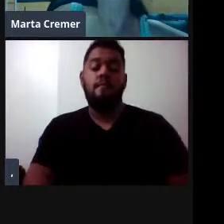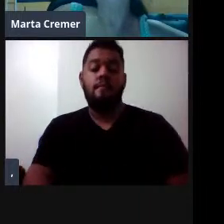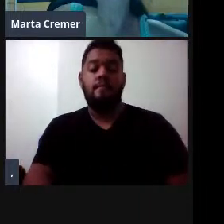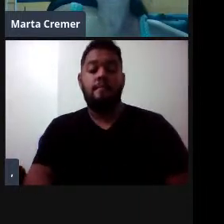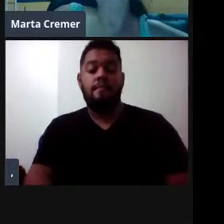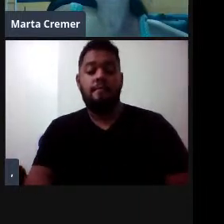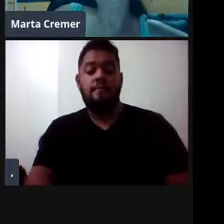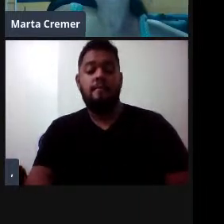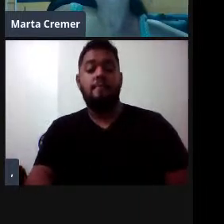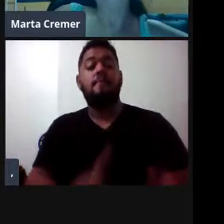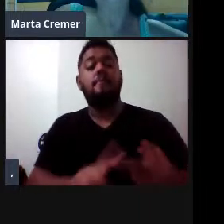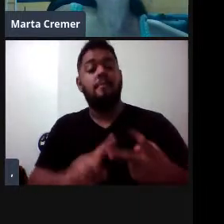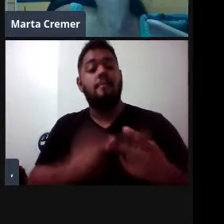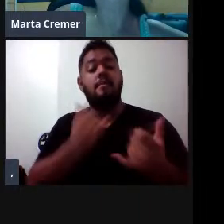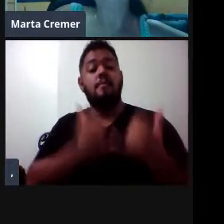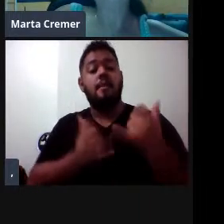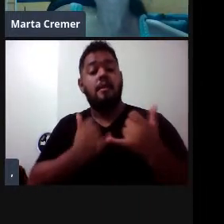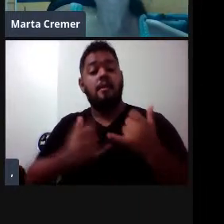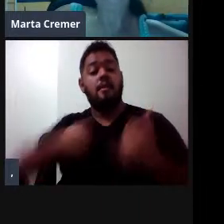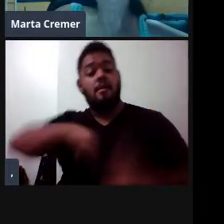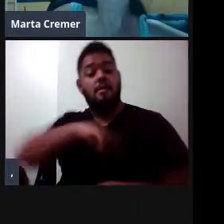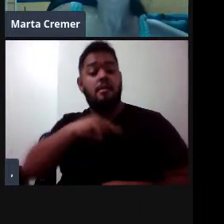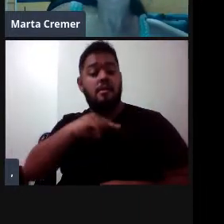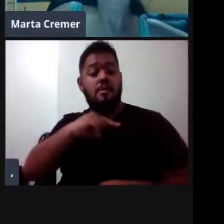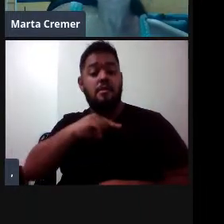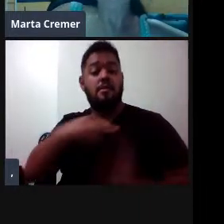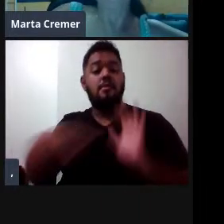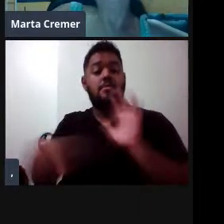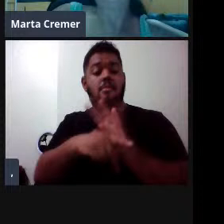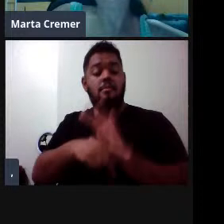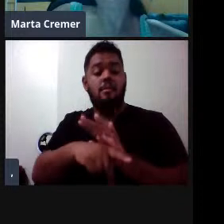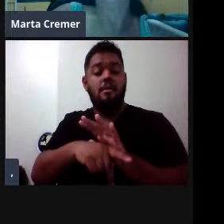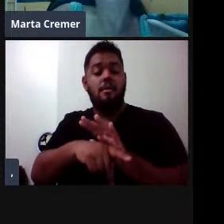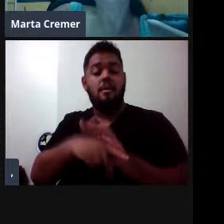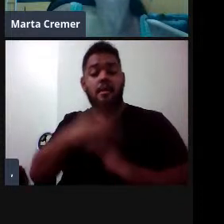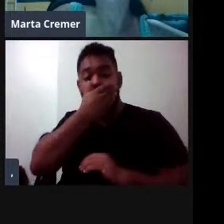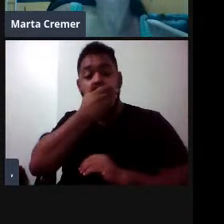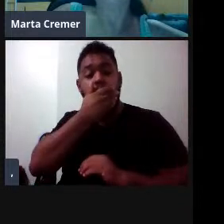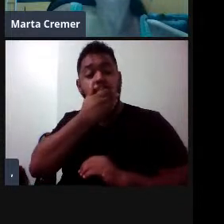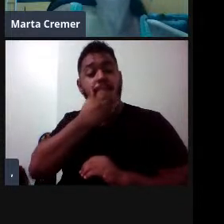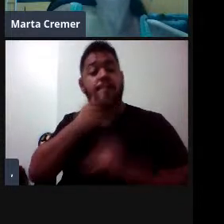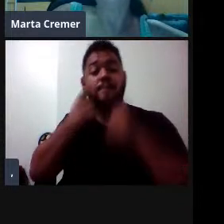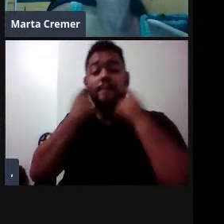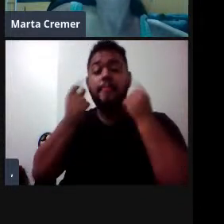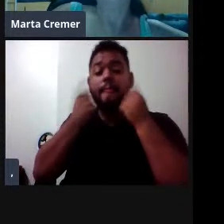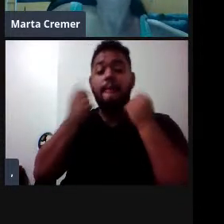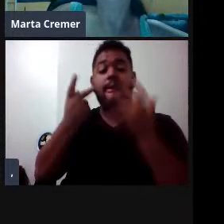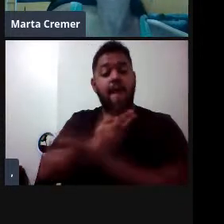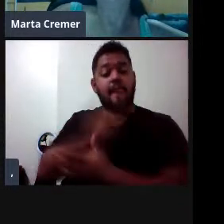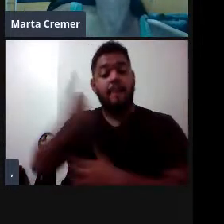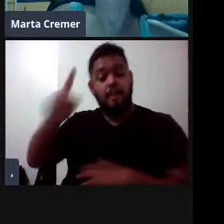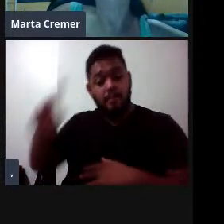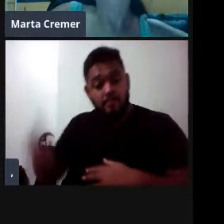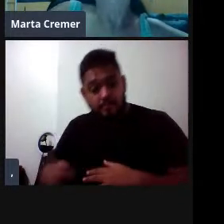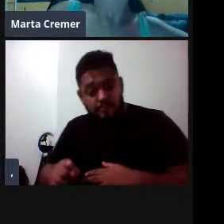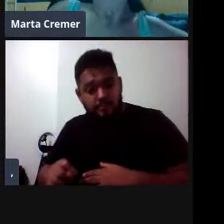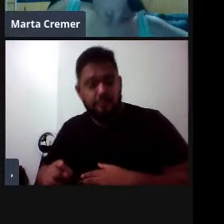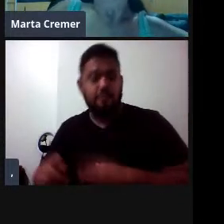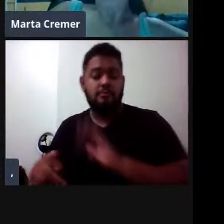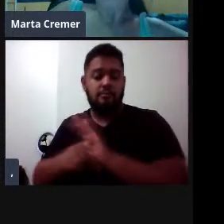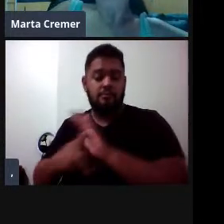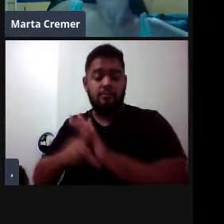e algo muito parecido a gente tem em relação à lontra felina, que é essa espécie que ocorre aqui na costa oeste da América do Sul.